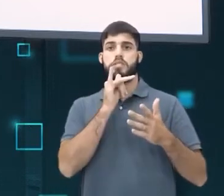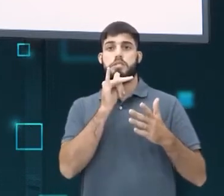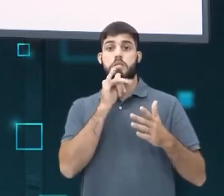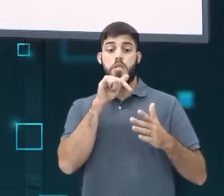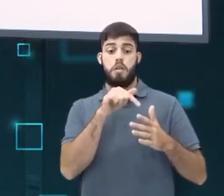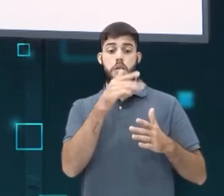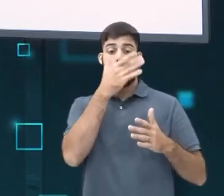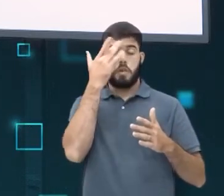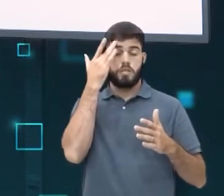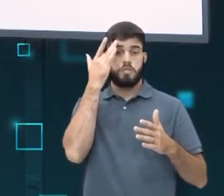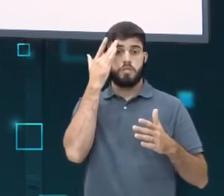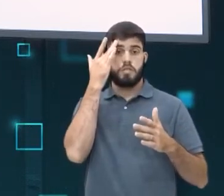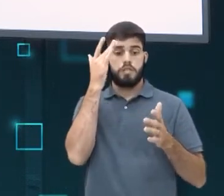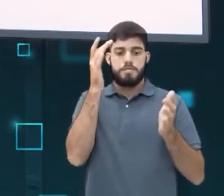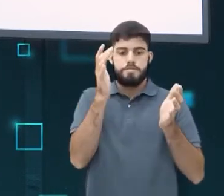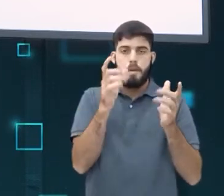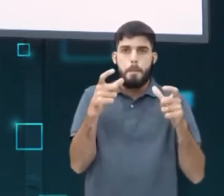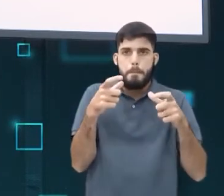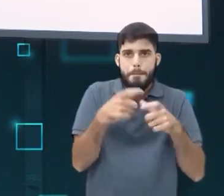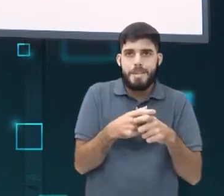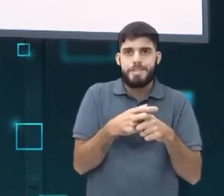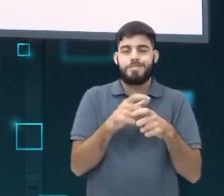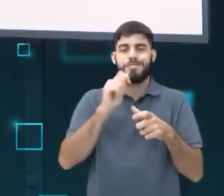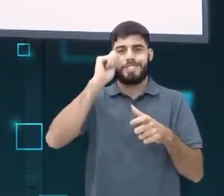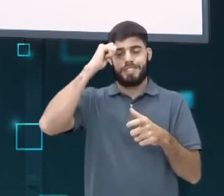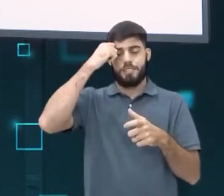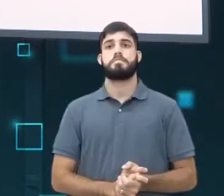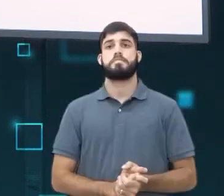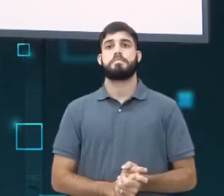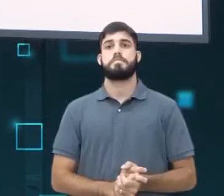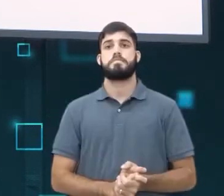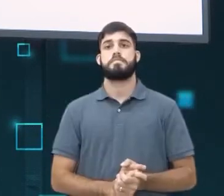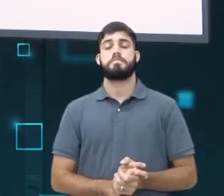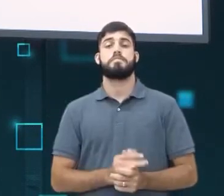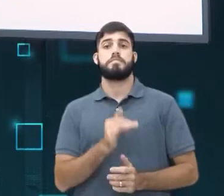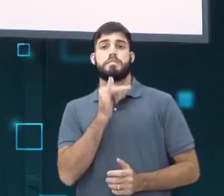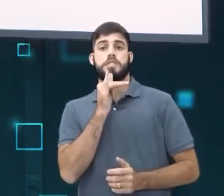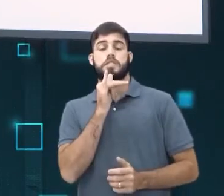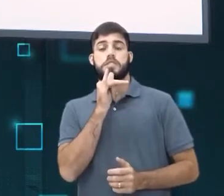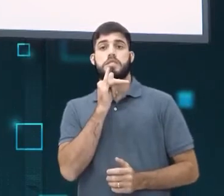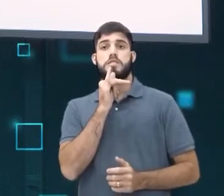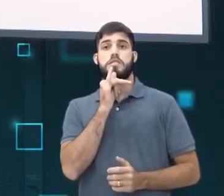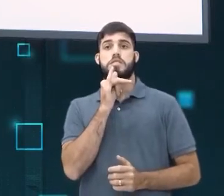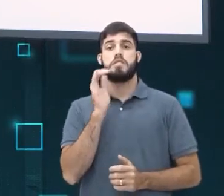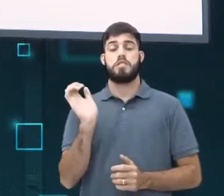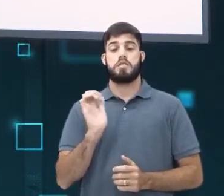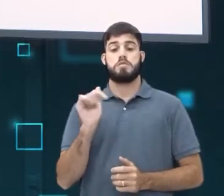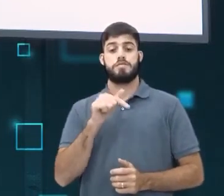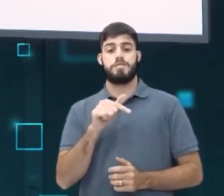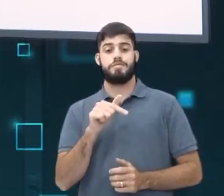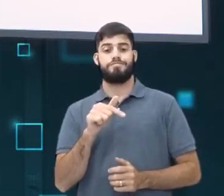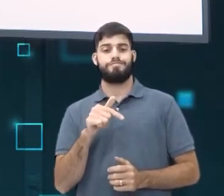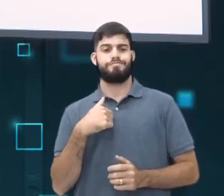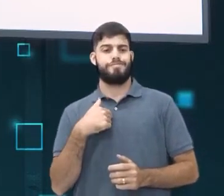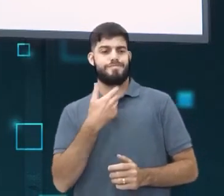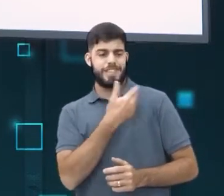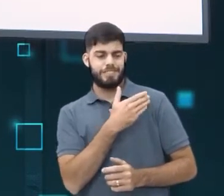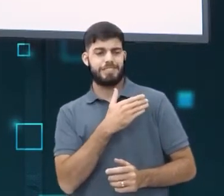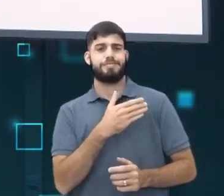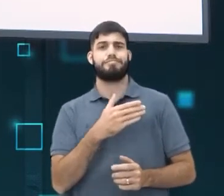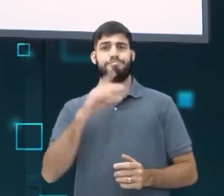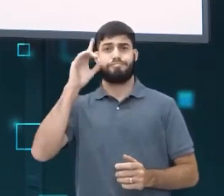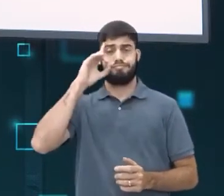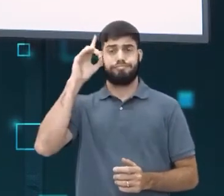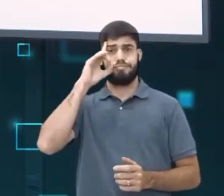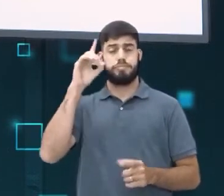negras, elas estão em minoria porque elas sofrem racismo. Homossexuais sofrem homofobia diariamente. Eu posso falar